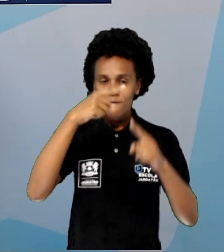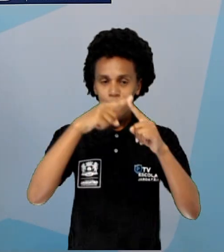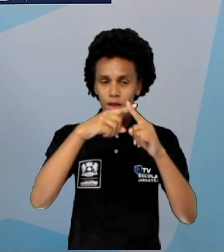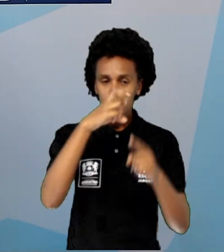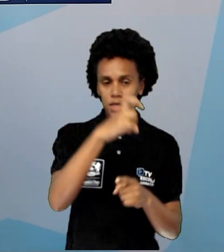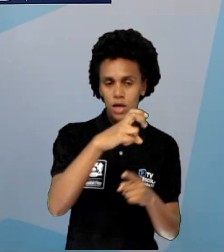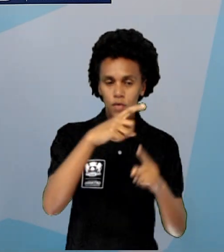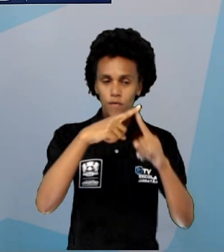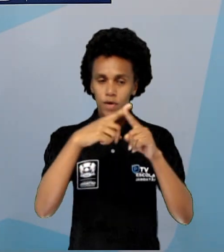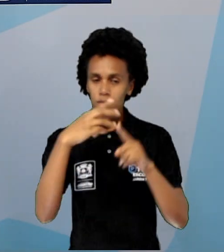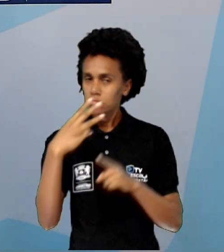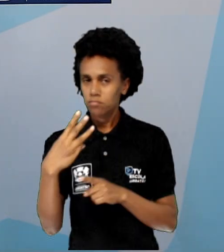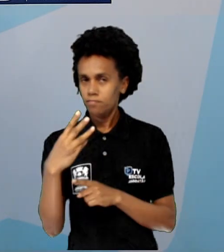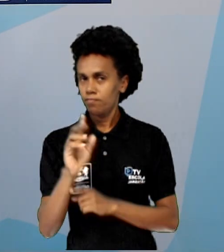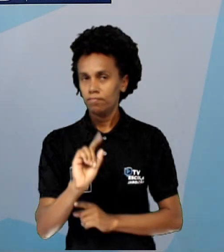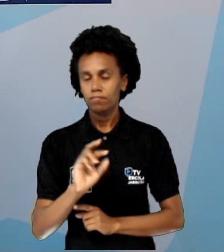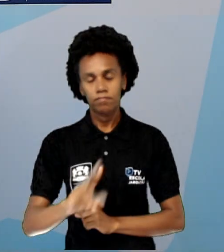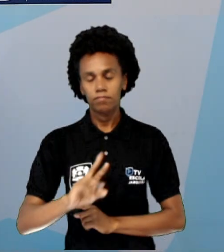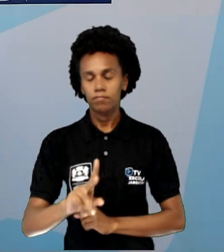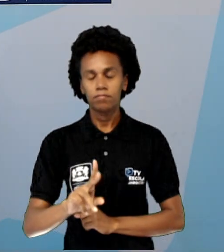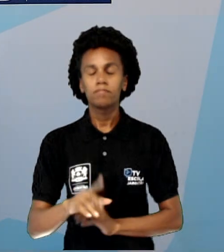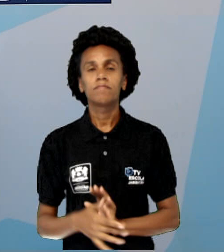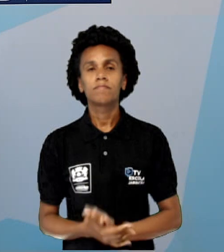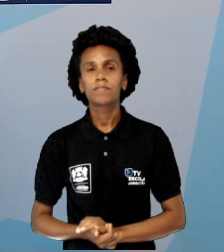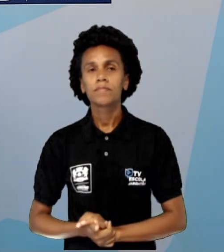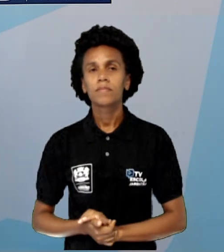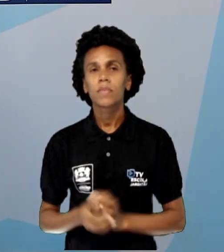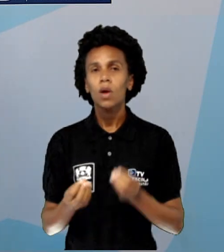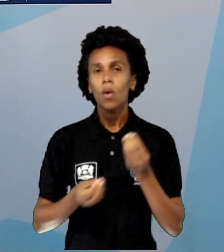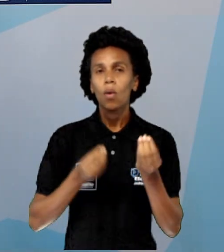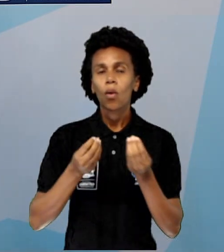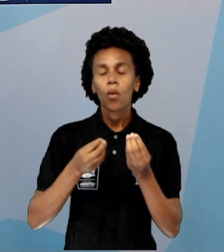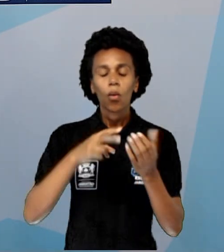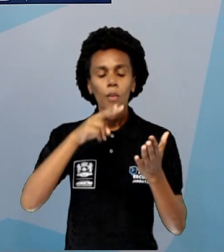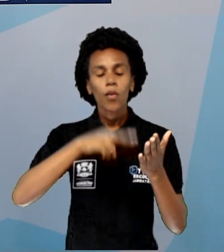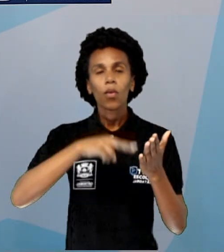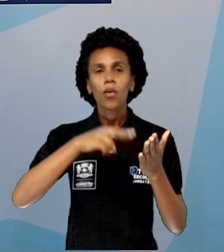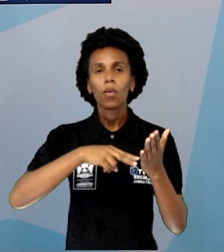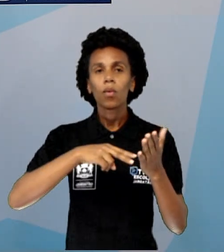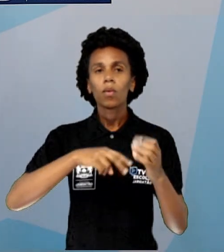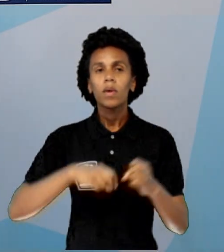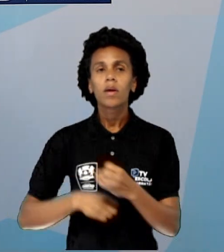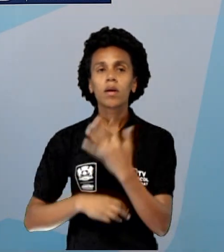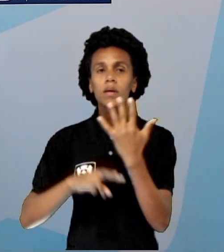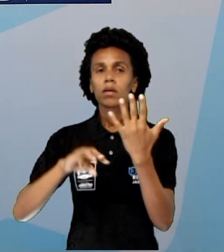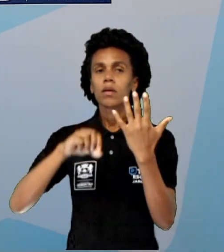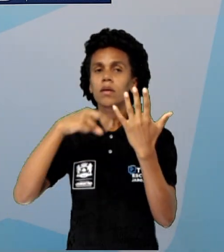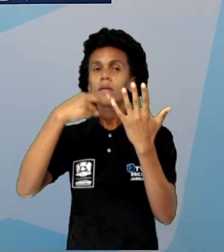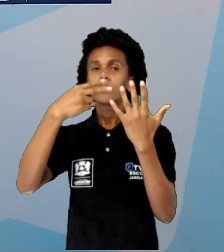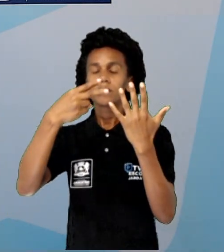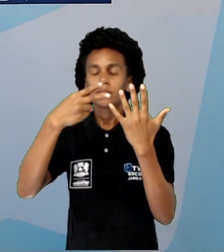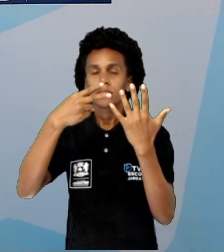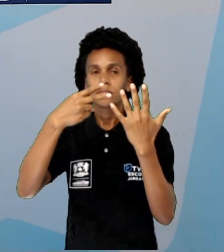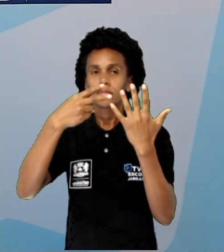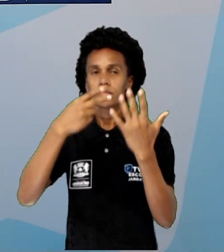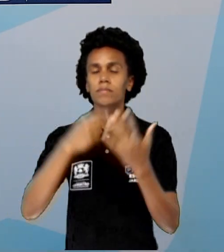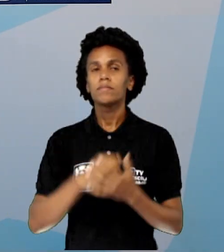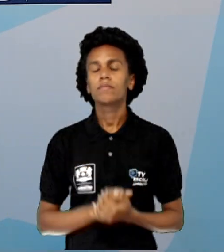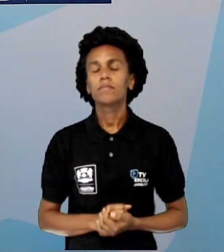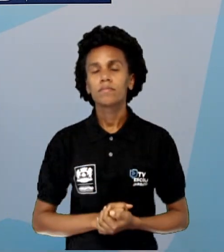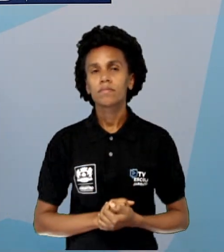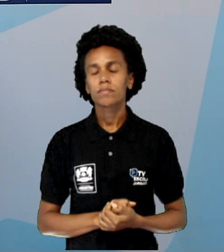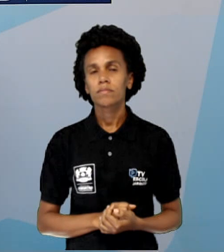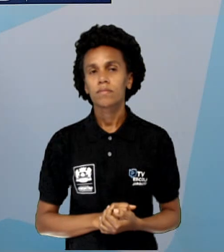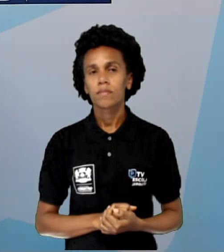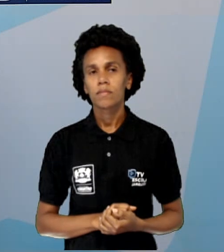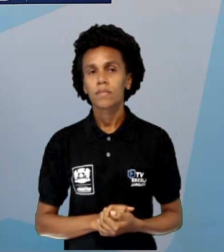Então, ó, como é a gente vai ler a ideia da potência, né? A leitura é dada de acordo com esse expoente. Então, eu